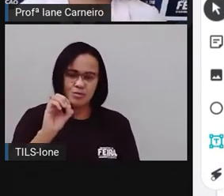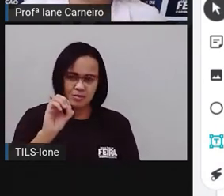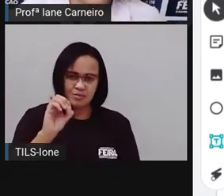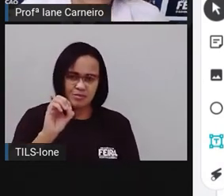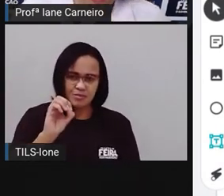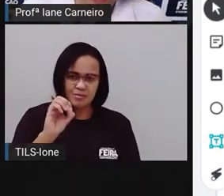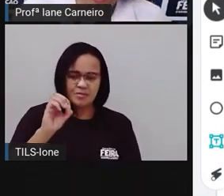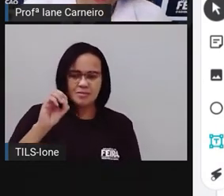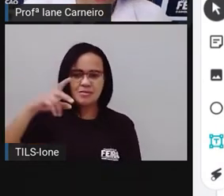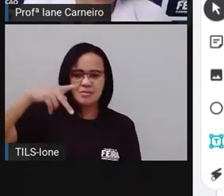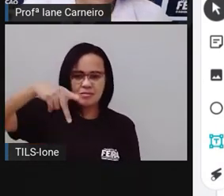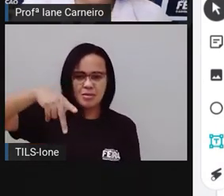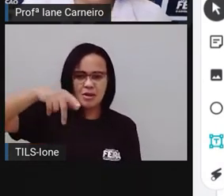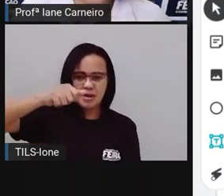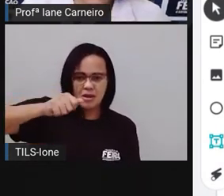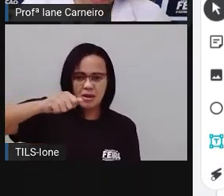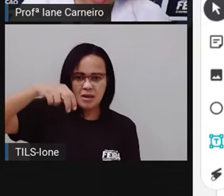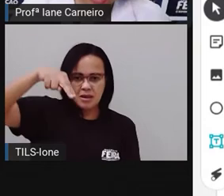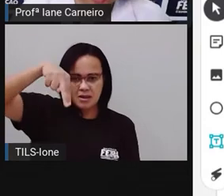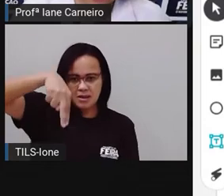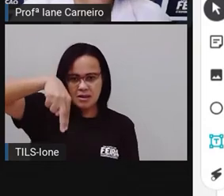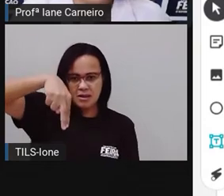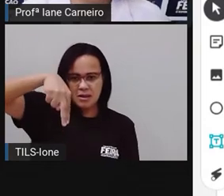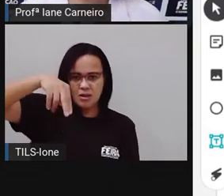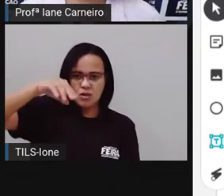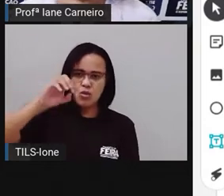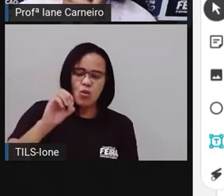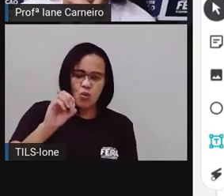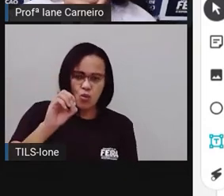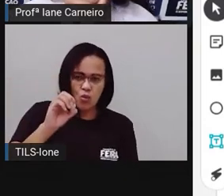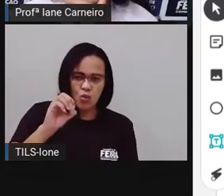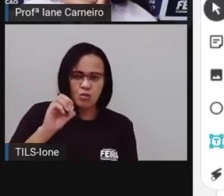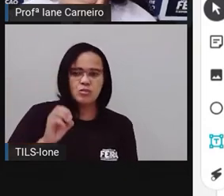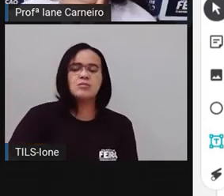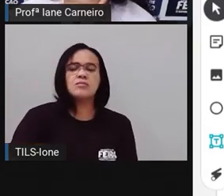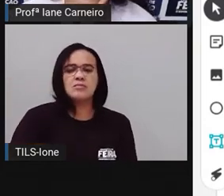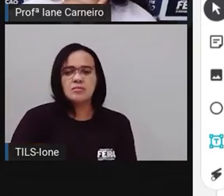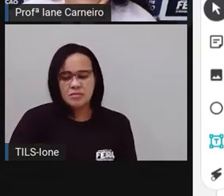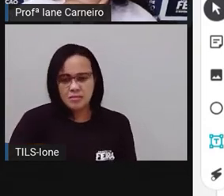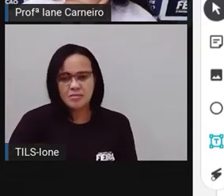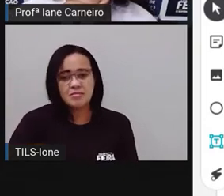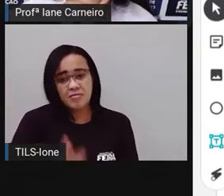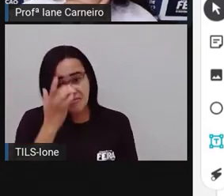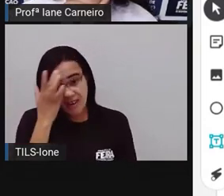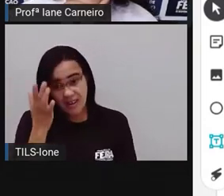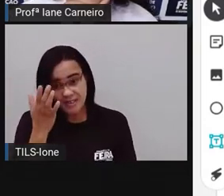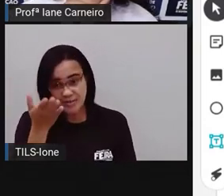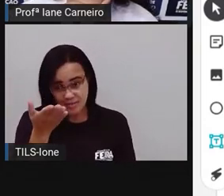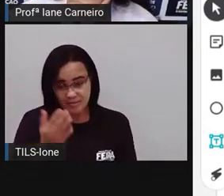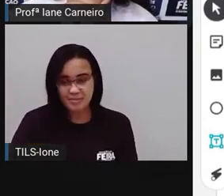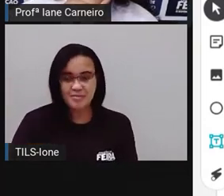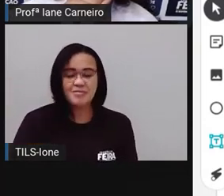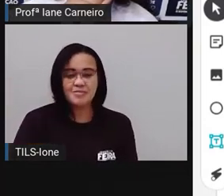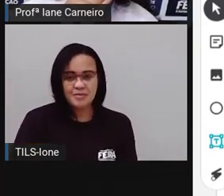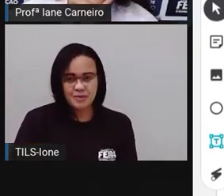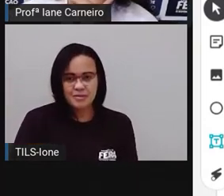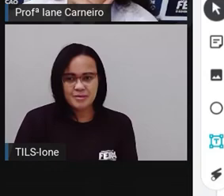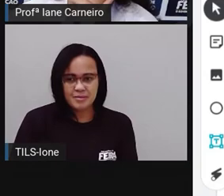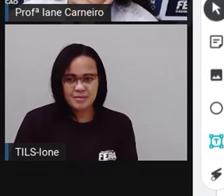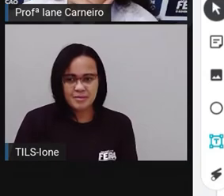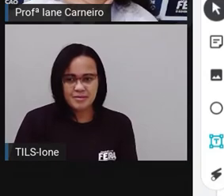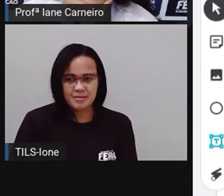Vamos lá, ó... Pan... No... Bem fácil, né? Pano.